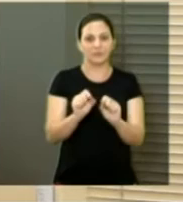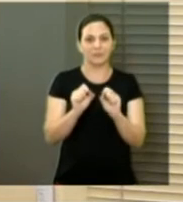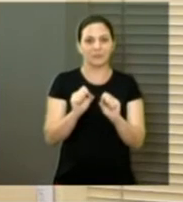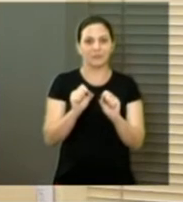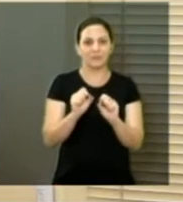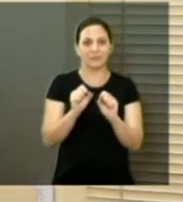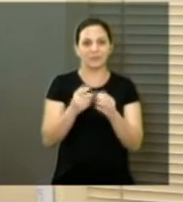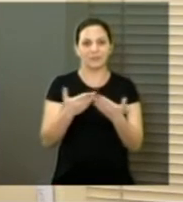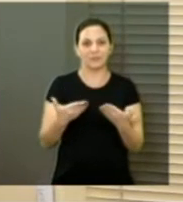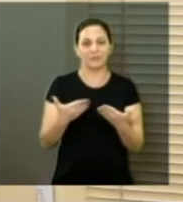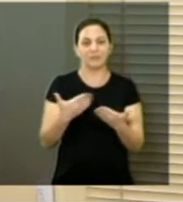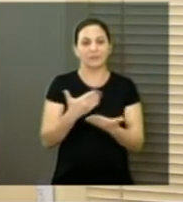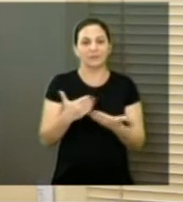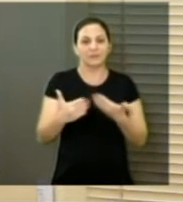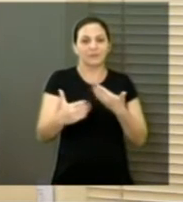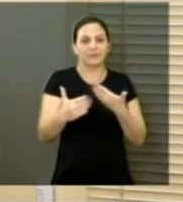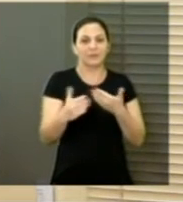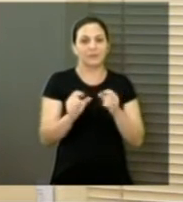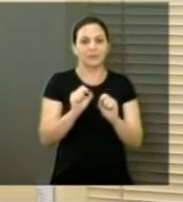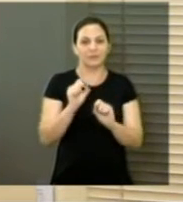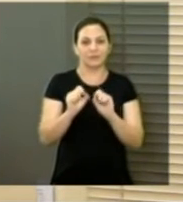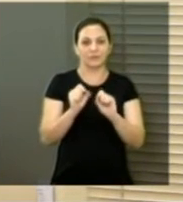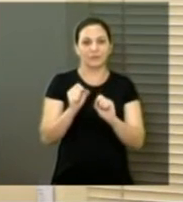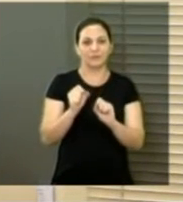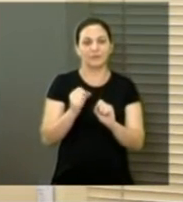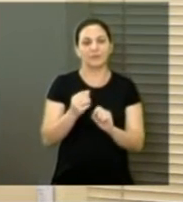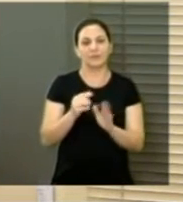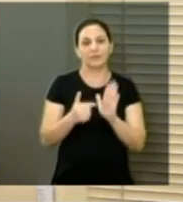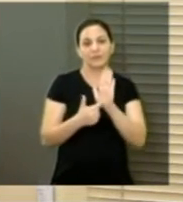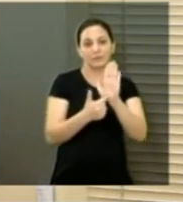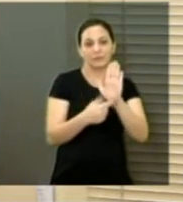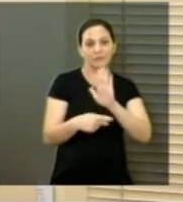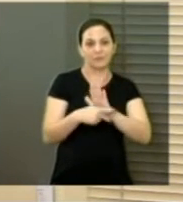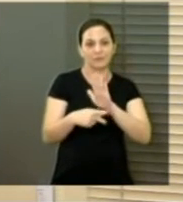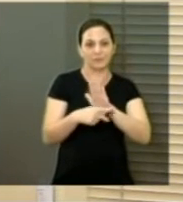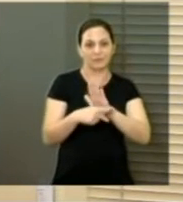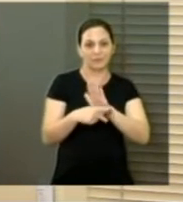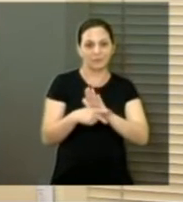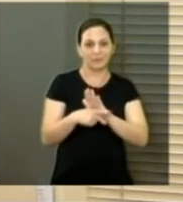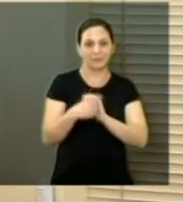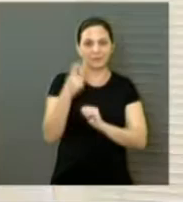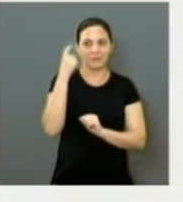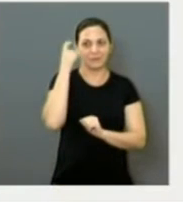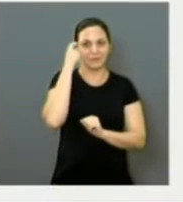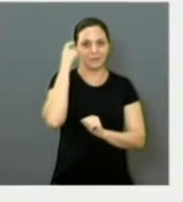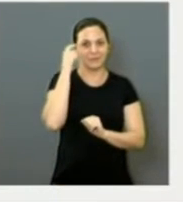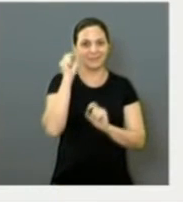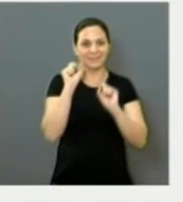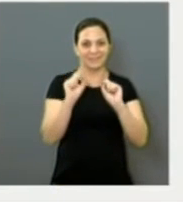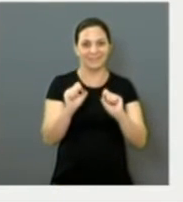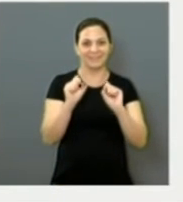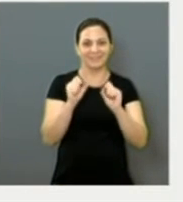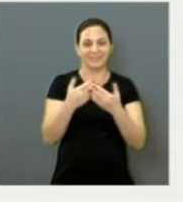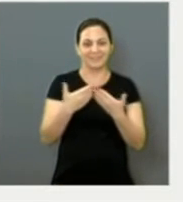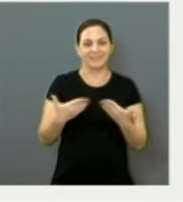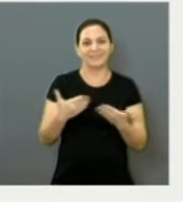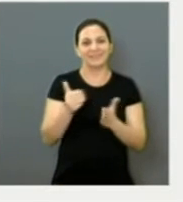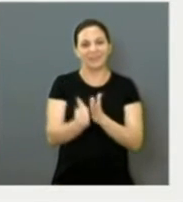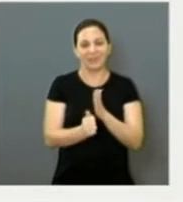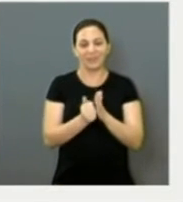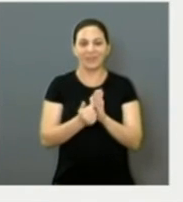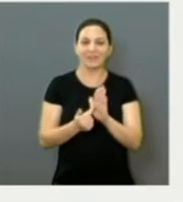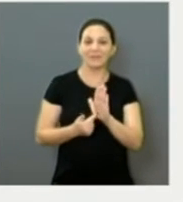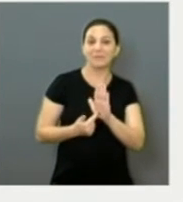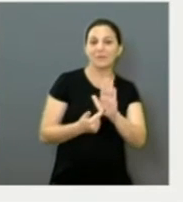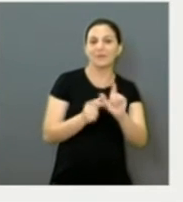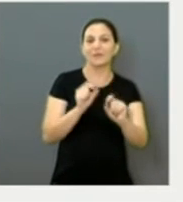A gente começa nossa fala de hoje com a indicação, como sempre que a gente faz o Executivo da Prefeitura, com alguma ideia para a gente trazer para Araraquara. Hoje eu trago para